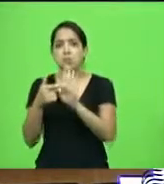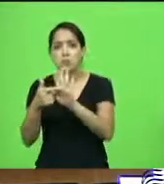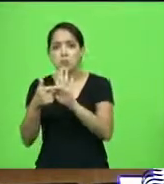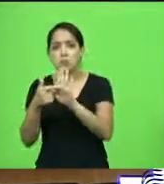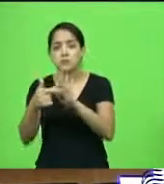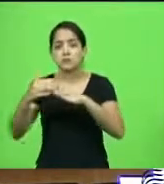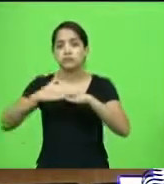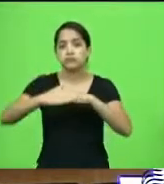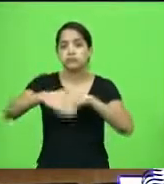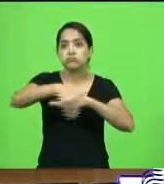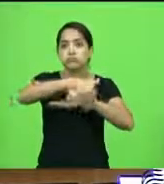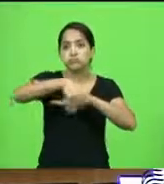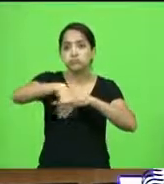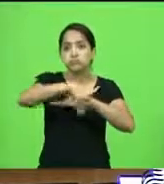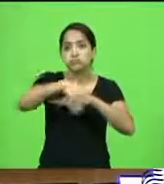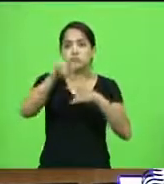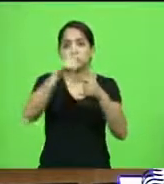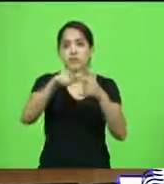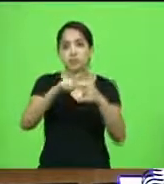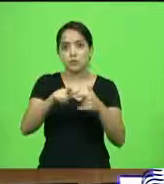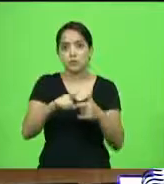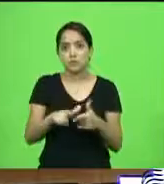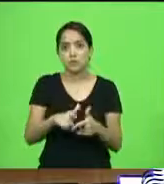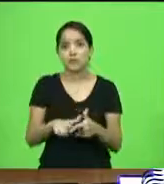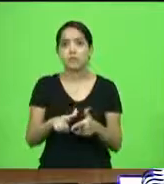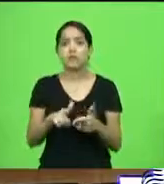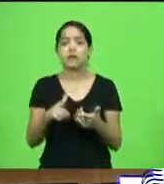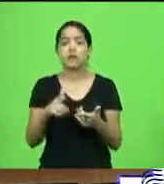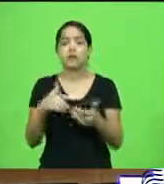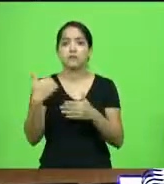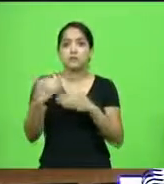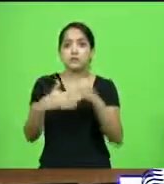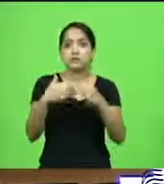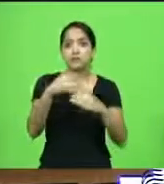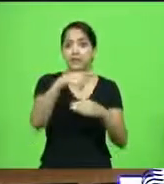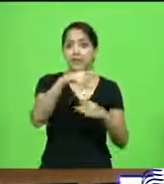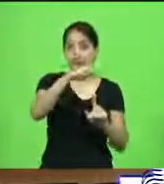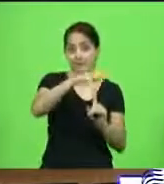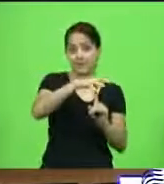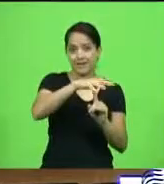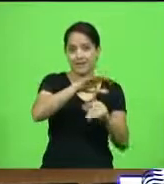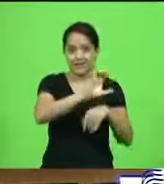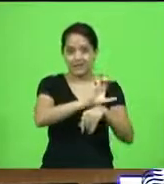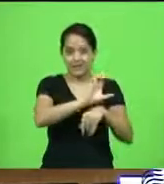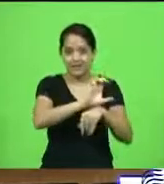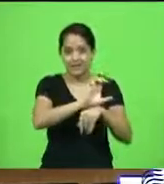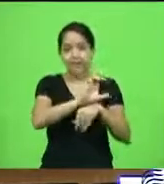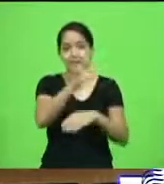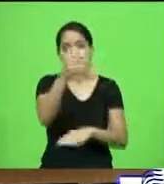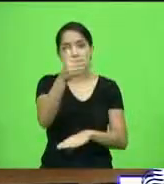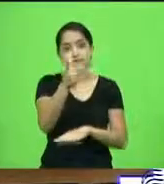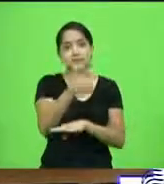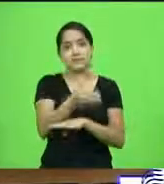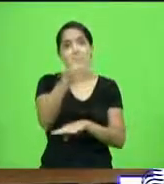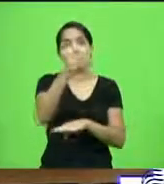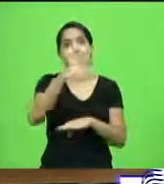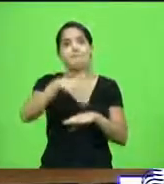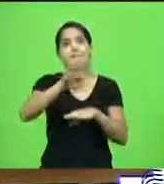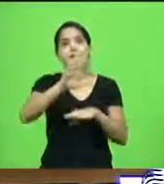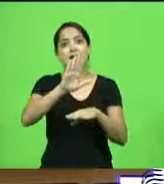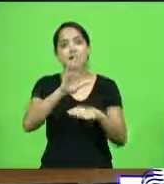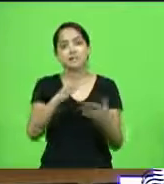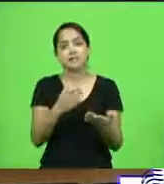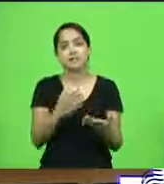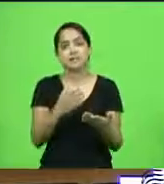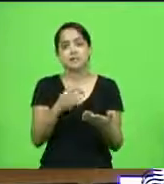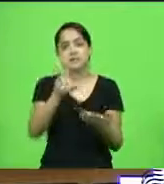que misericórdia. A gente transita pelo estado do Paraná, está certo que lá é muito mais pedagiado que o estado de Santa Catarina, você vê 50